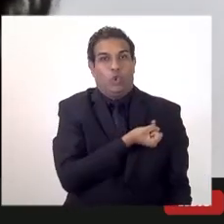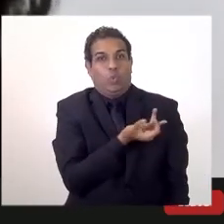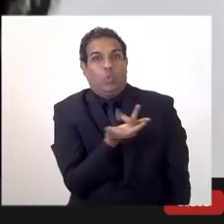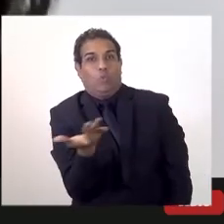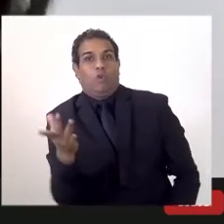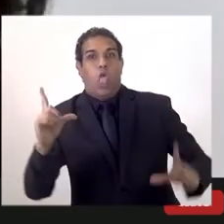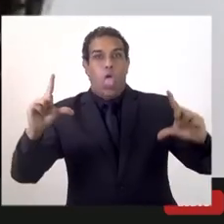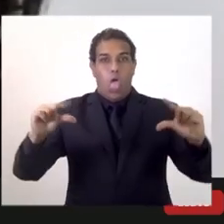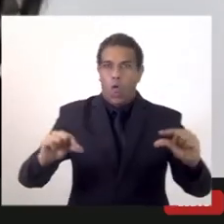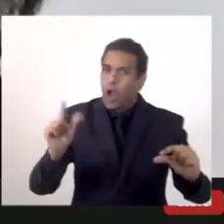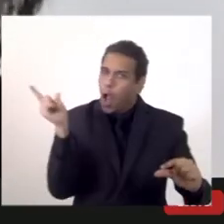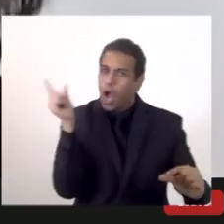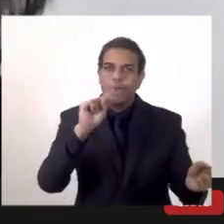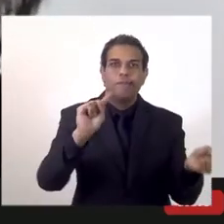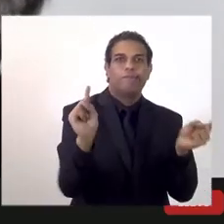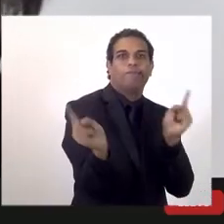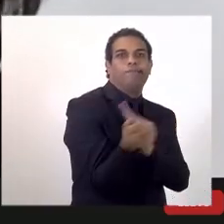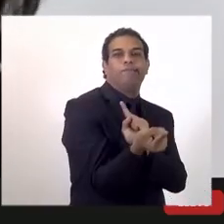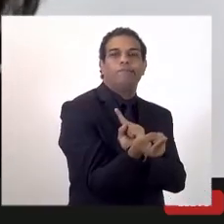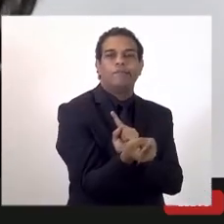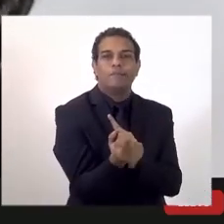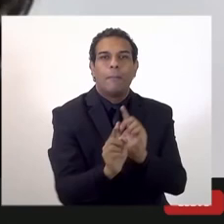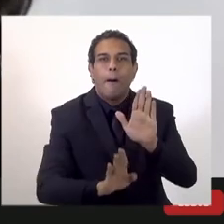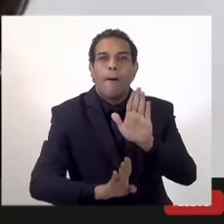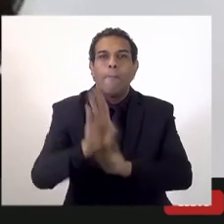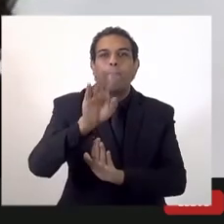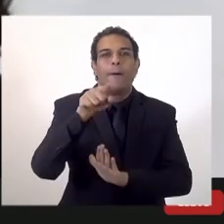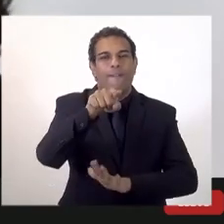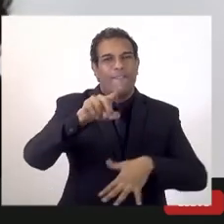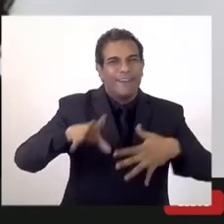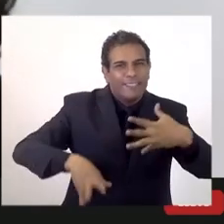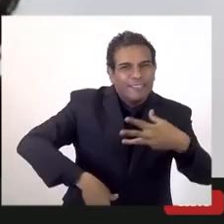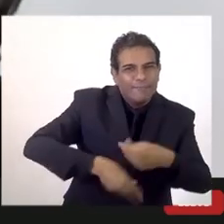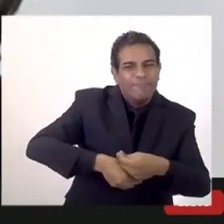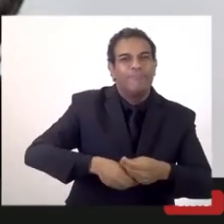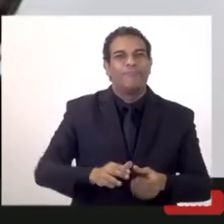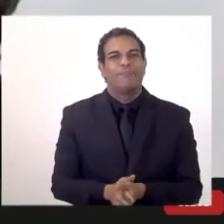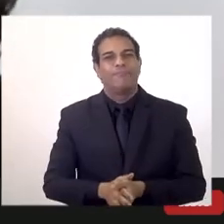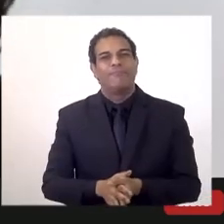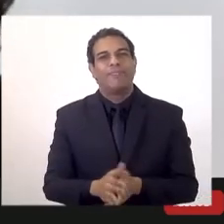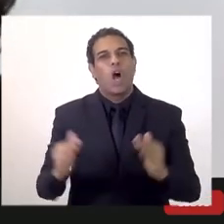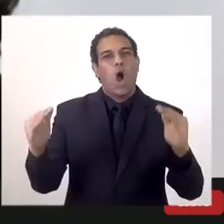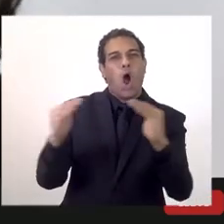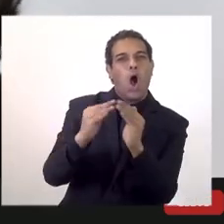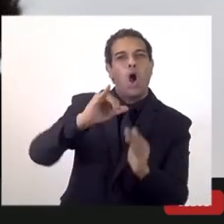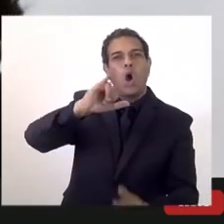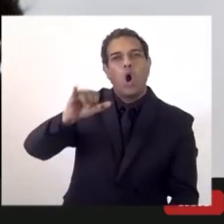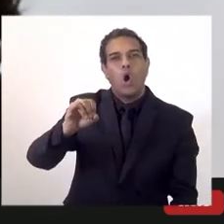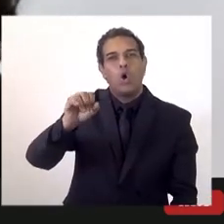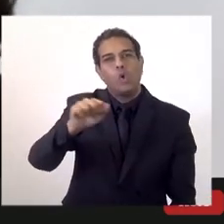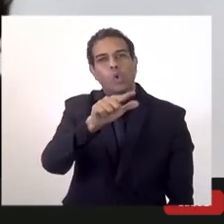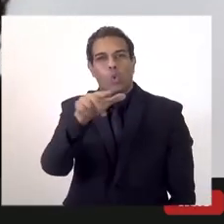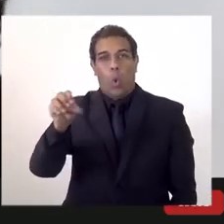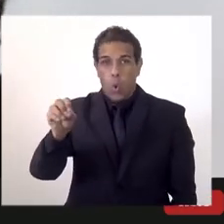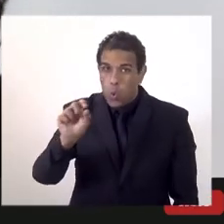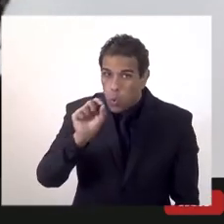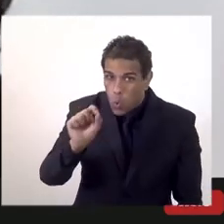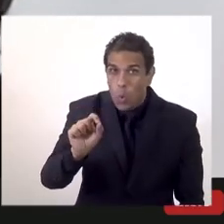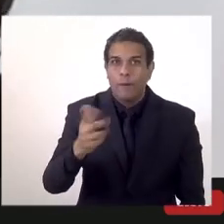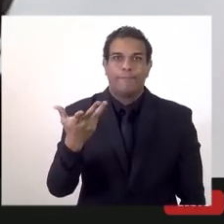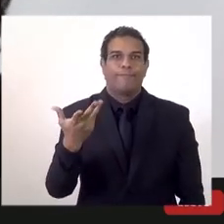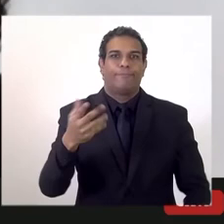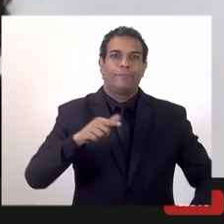queria pautar pontuar aqui também a fala do João Gomes com relação às questões relacionadas à